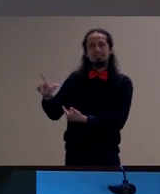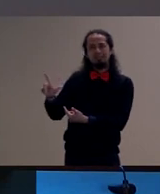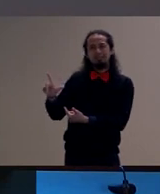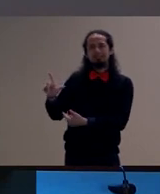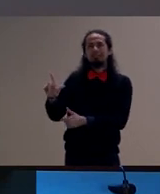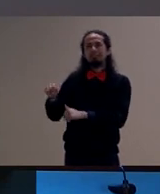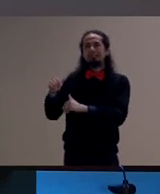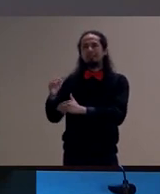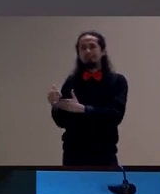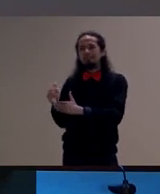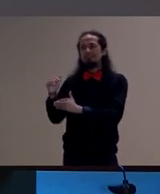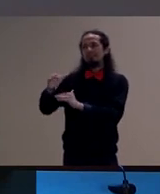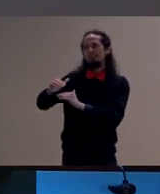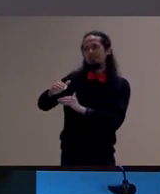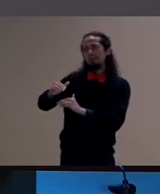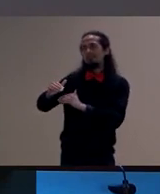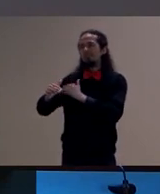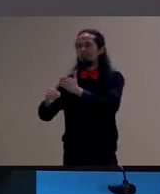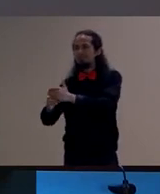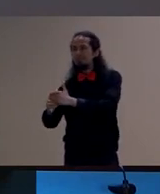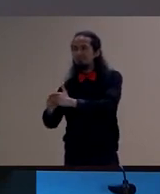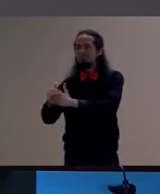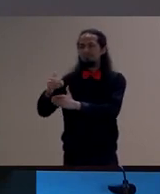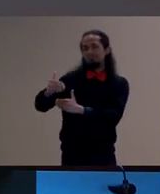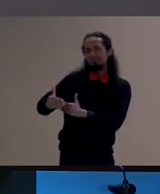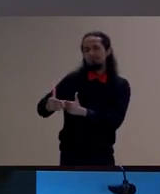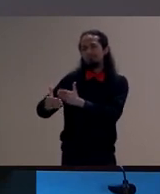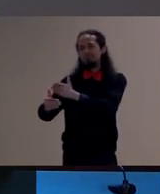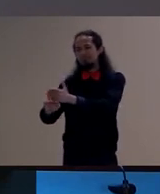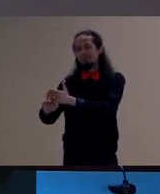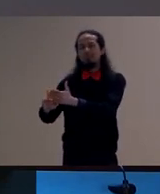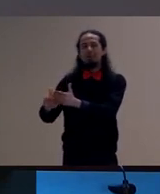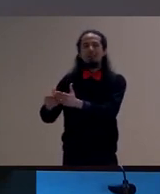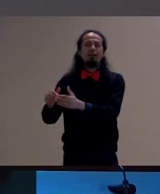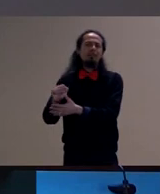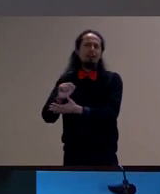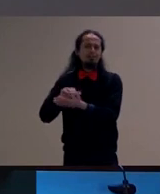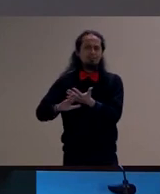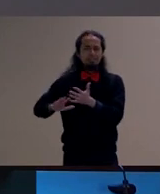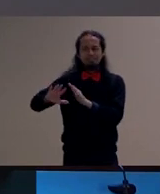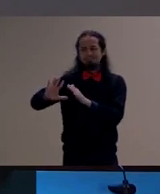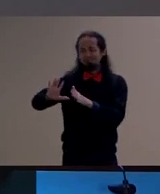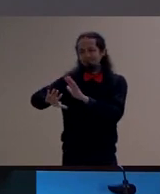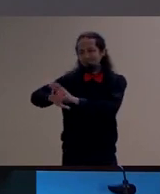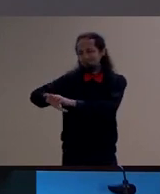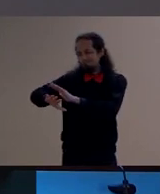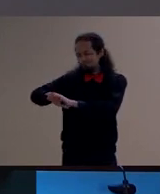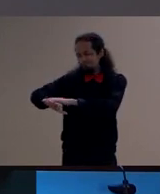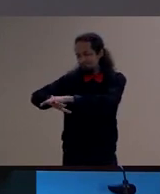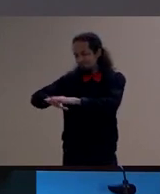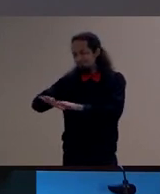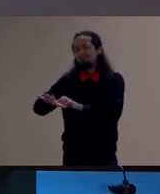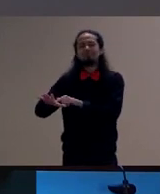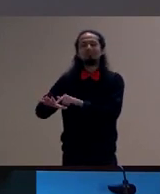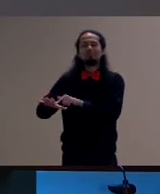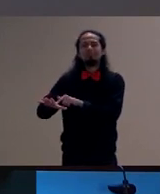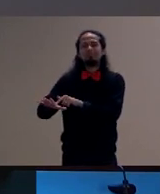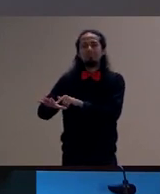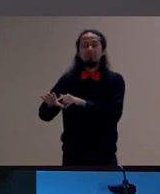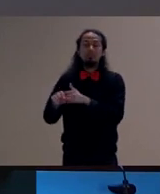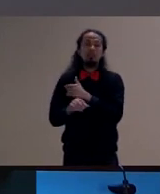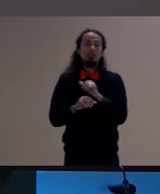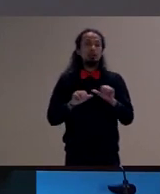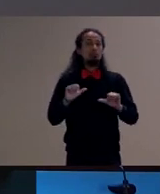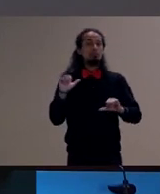sobrepostas num ritmo que é esse ritmo da atividade manual um ritmo mais lento então muda o tempo